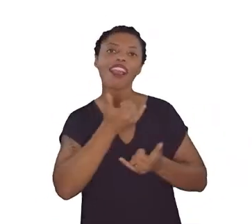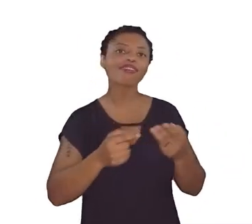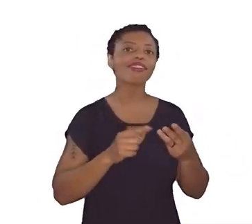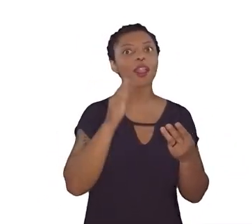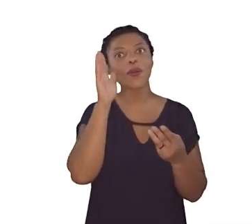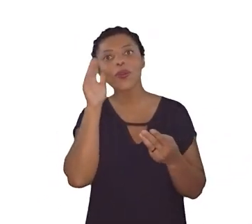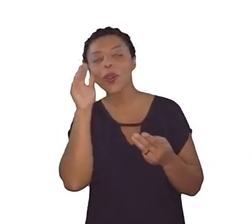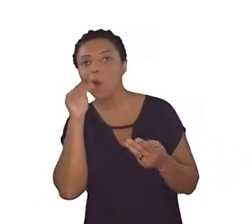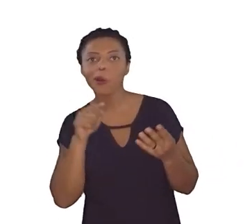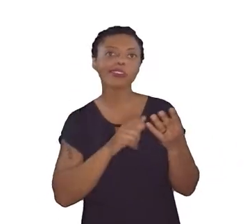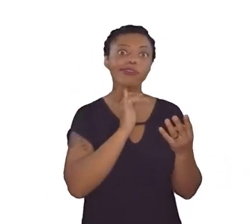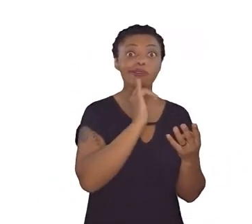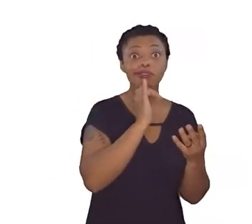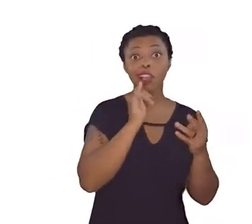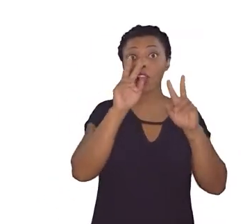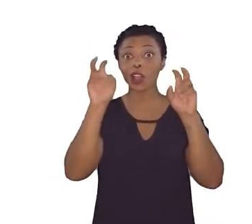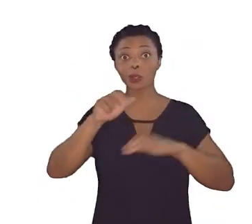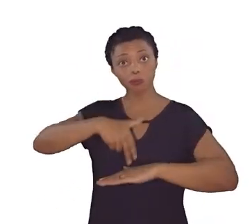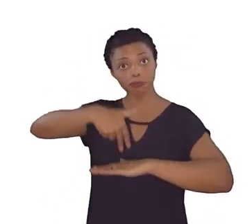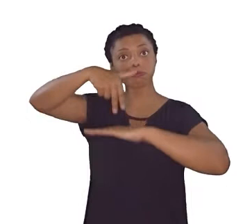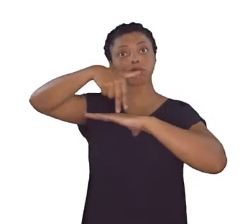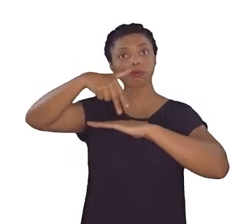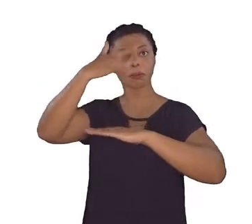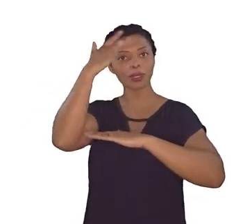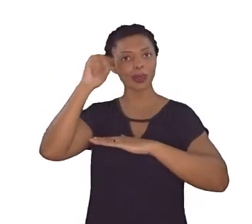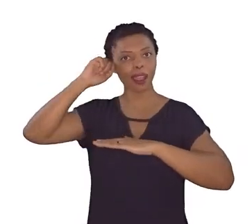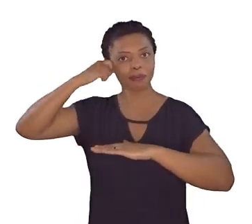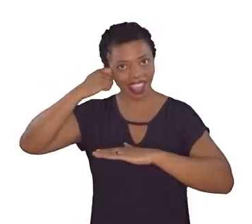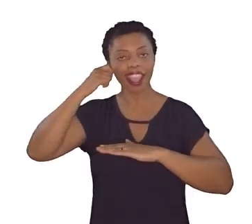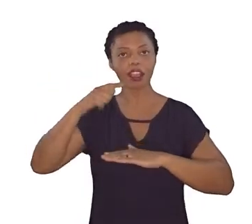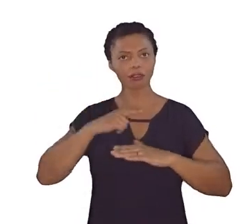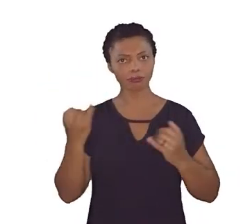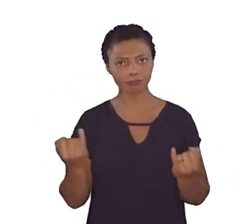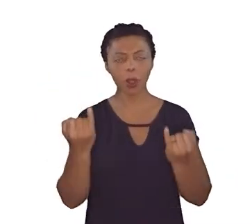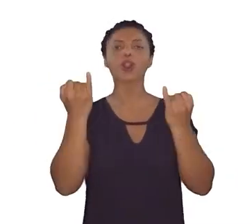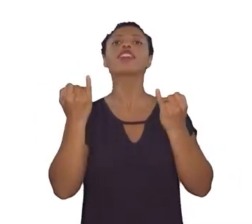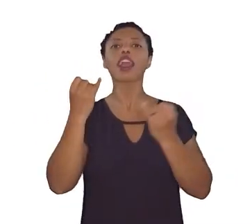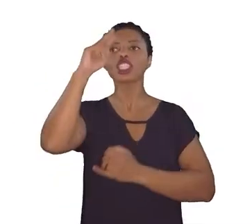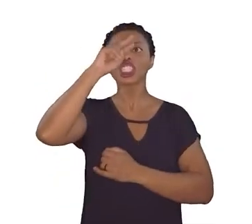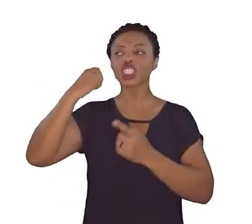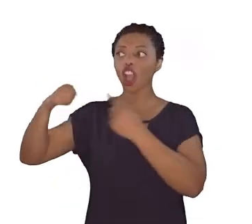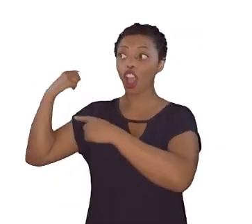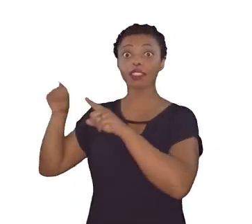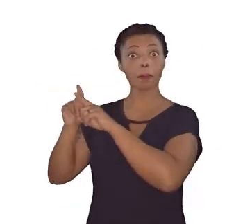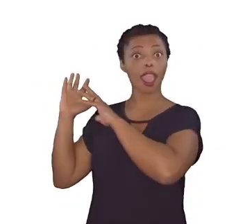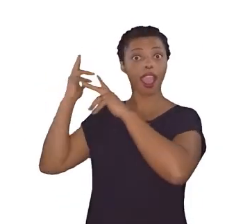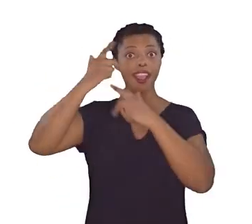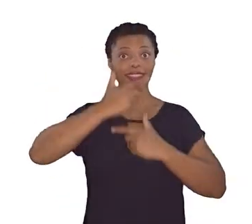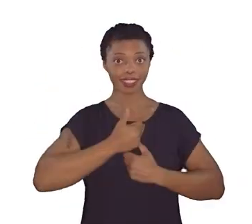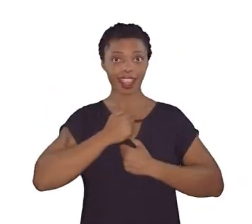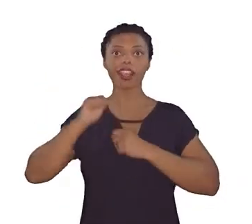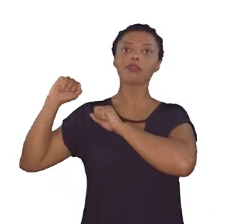curiosidades e narrativas sobre protagonistas negras com relevância histórica e ancestral de toda a